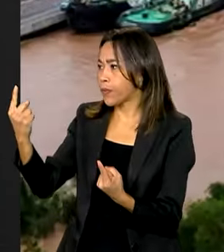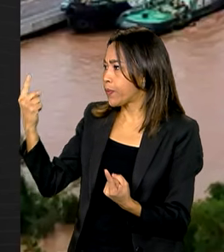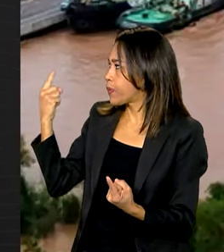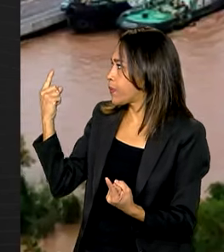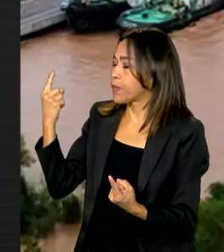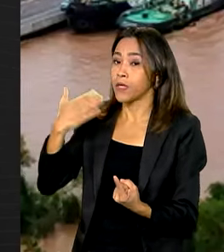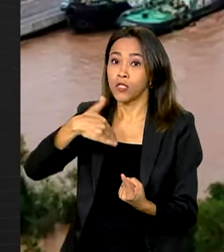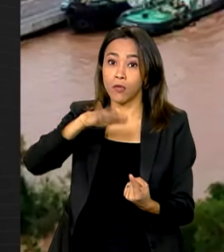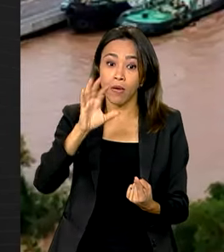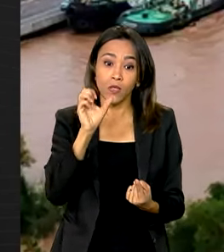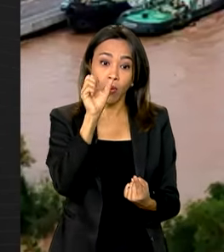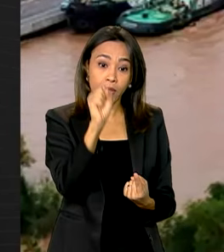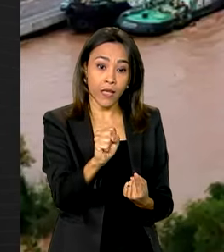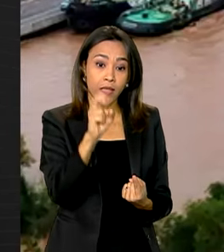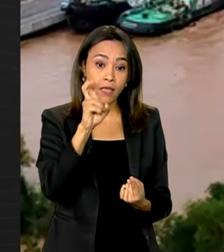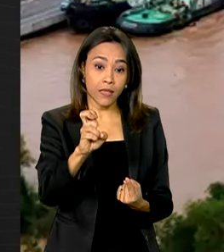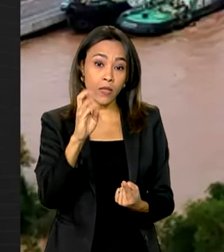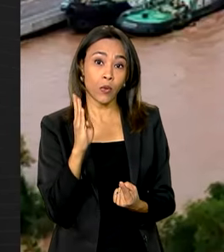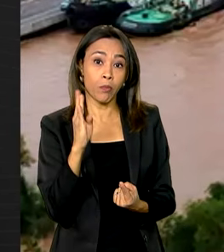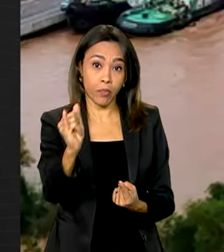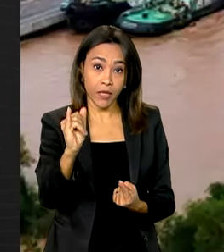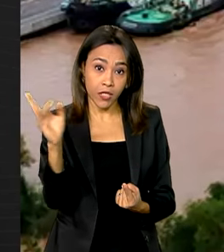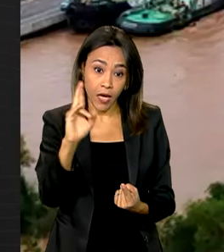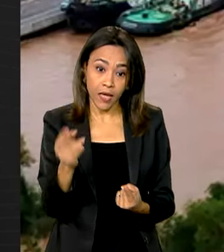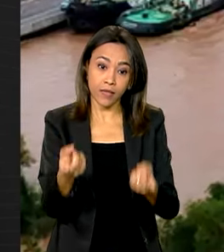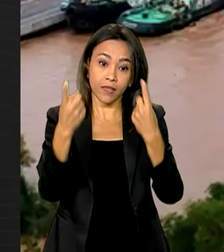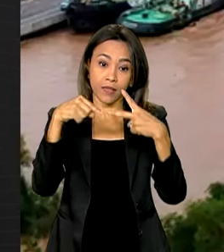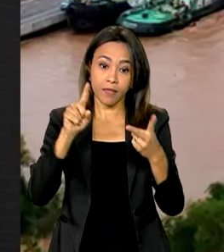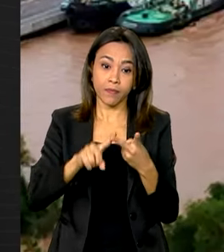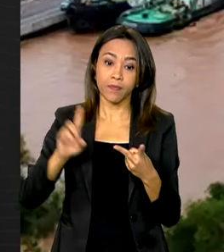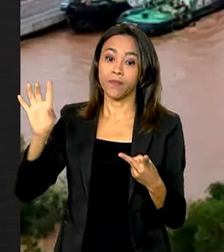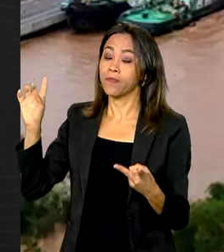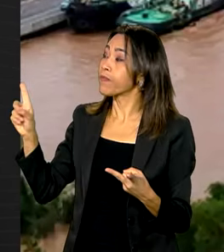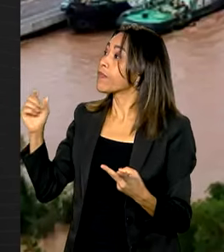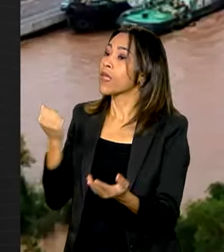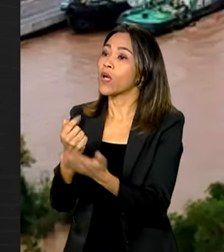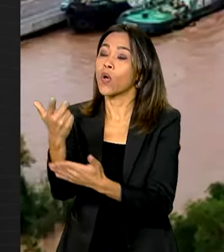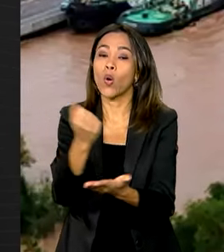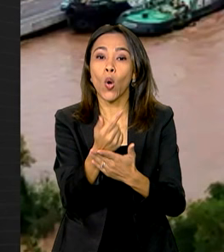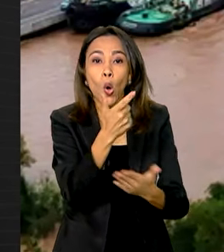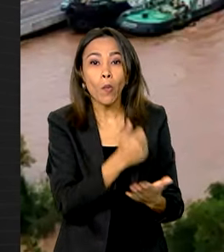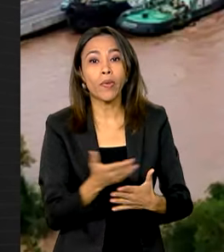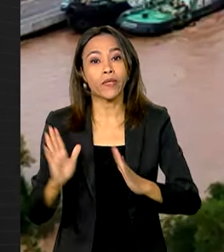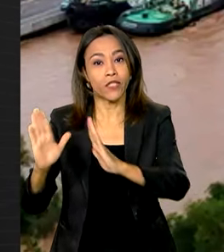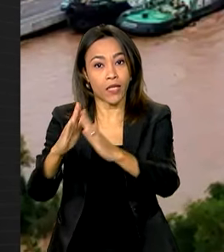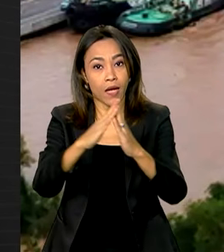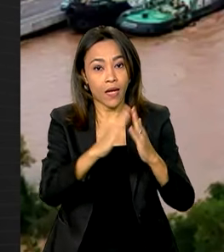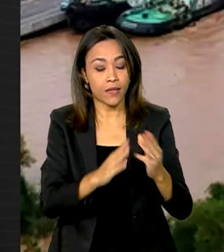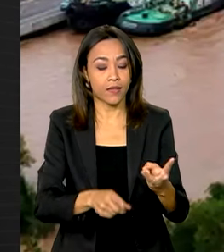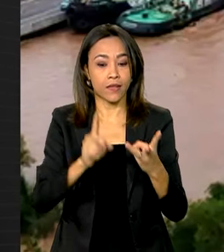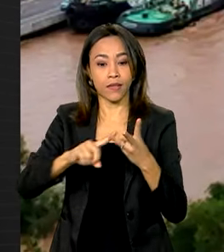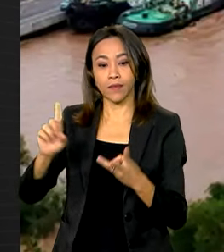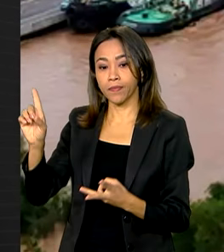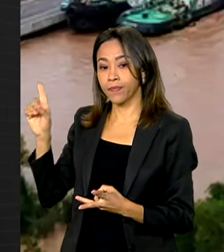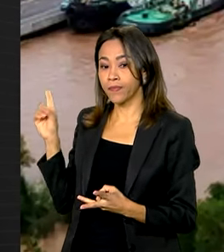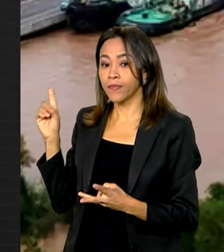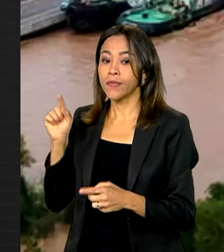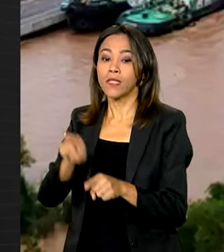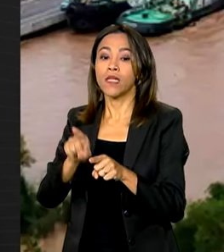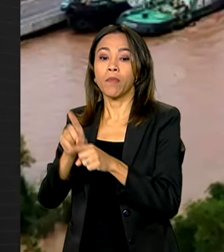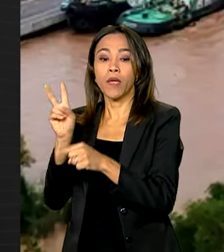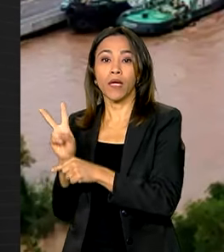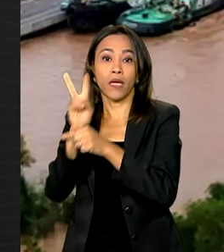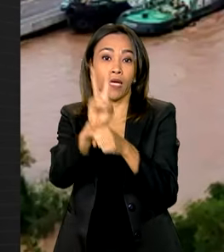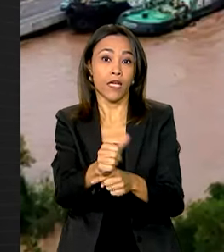de R 85 bilhões, a reconstrução e aquisição de moradias para famílias afetadas, uma linha de R$ 15